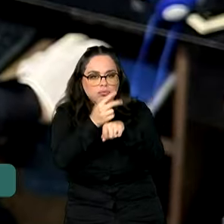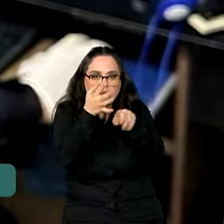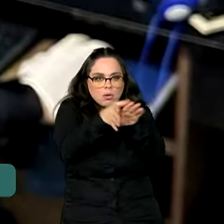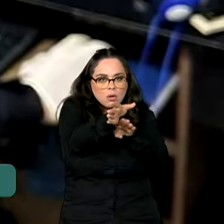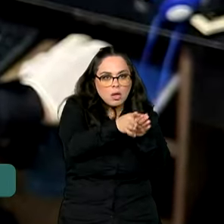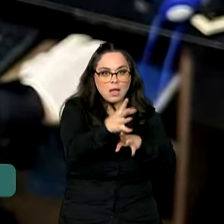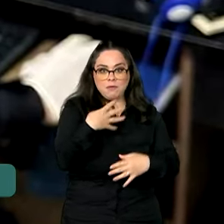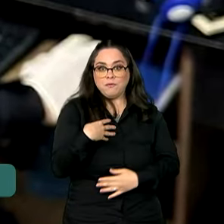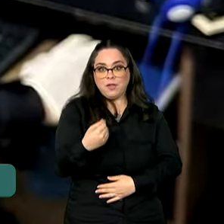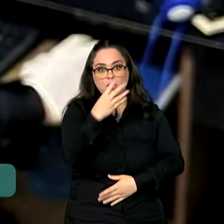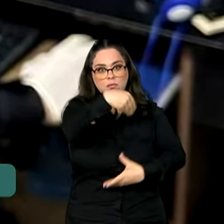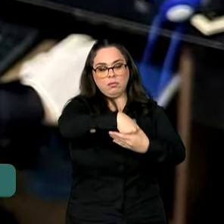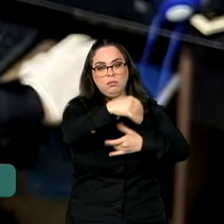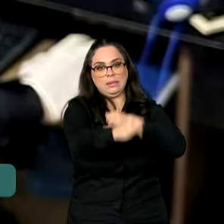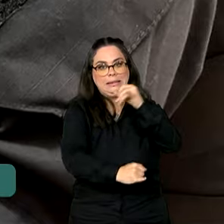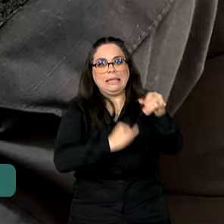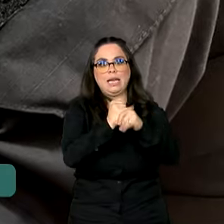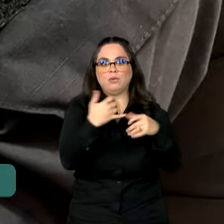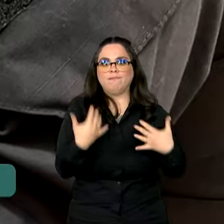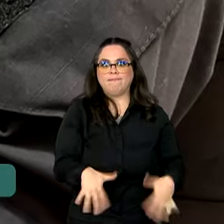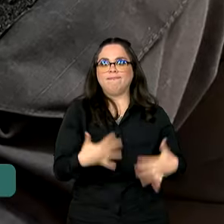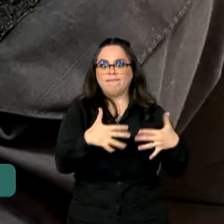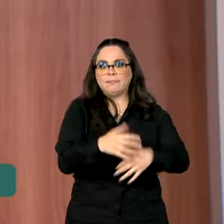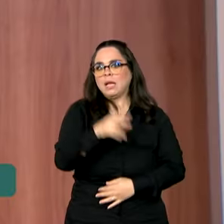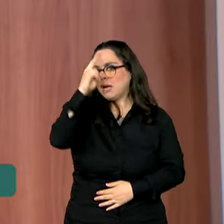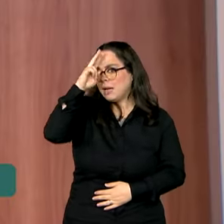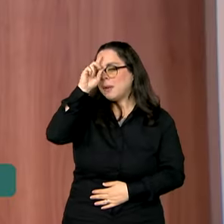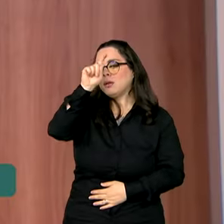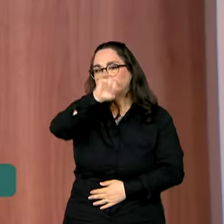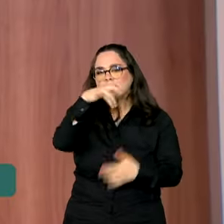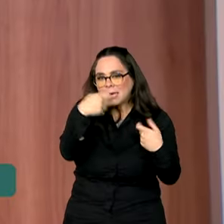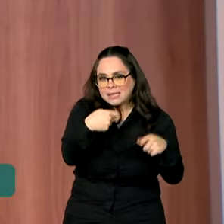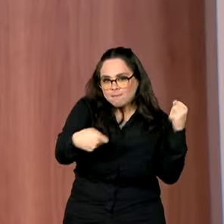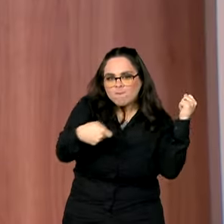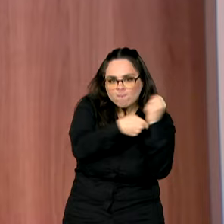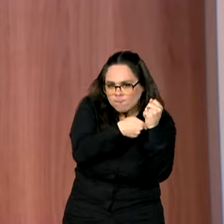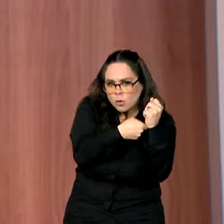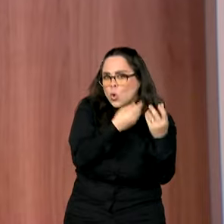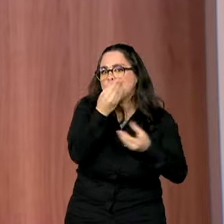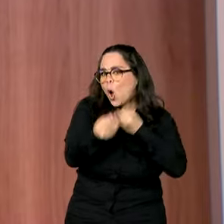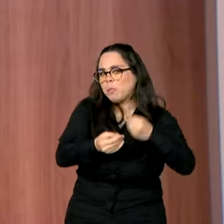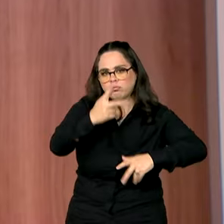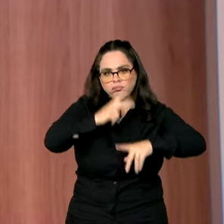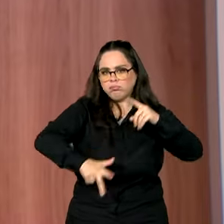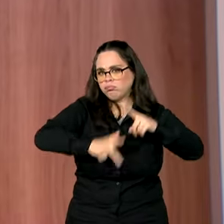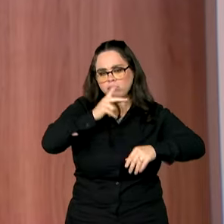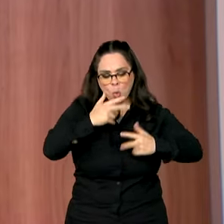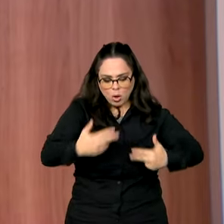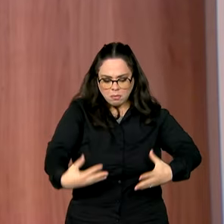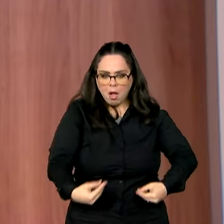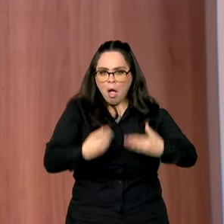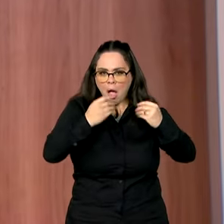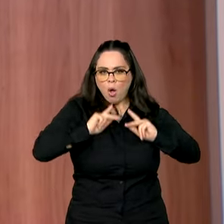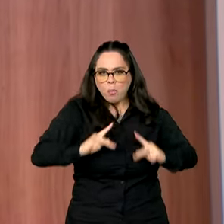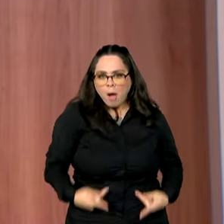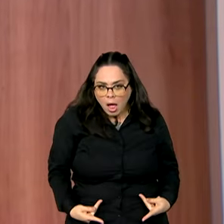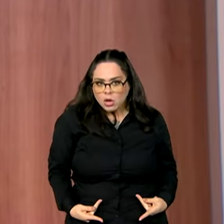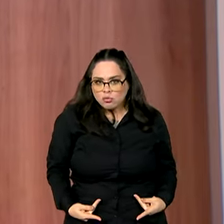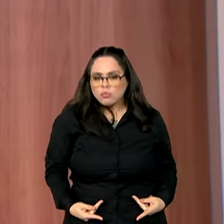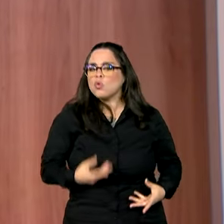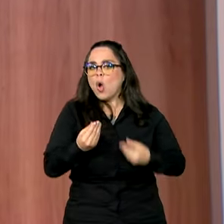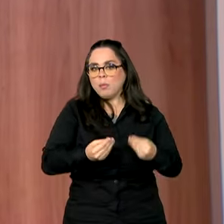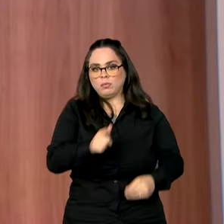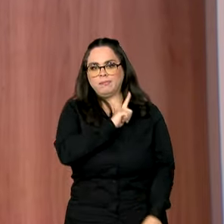orientar seus filhos no mundo virtual. Lembrando que para denunciar qualquer tipo de violação dos direitos